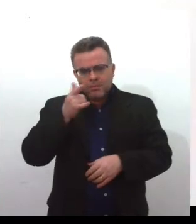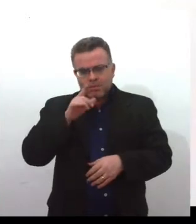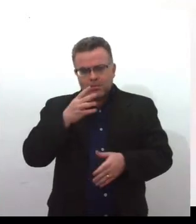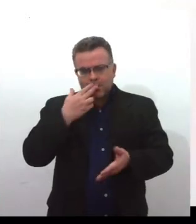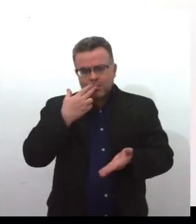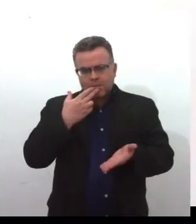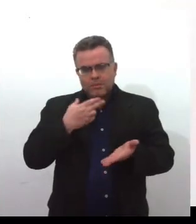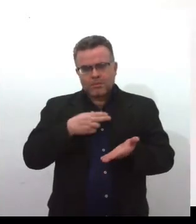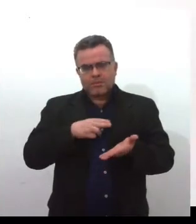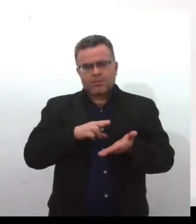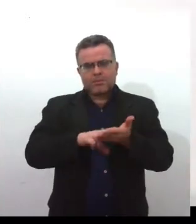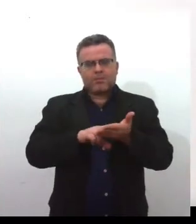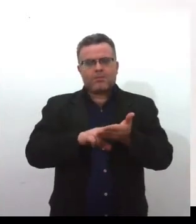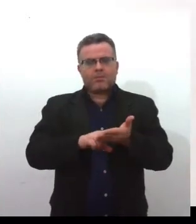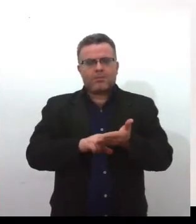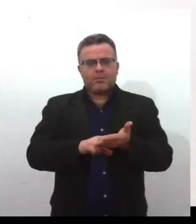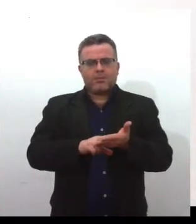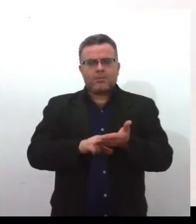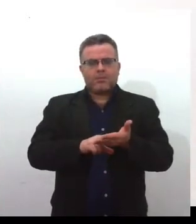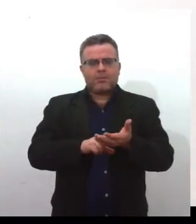originário de São Paulo, né,